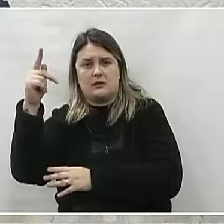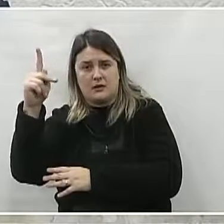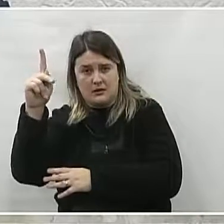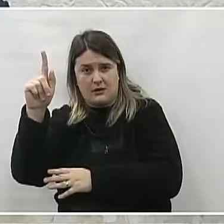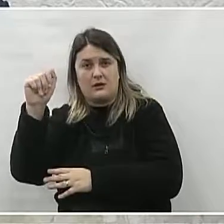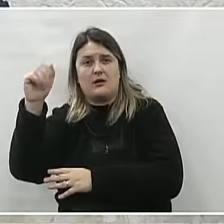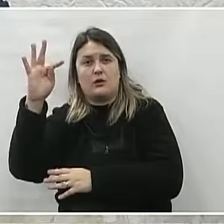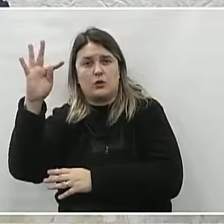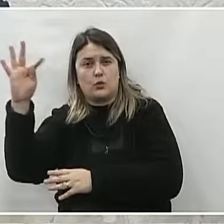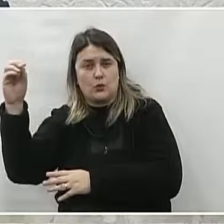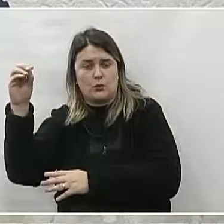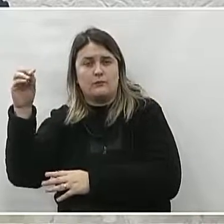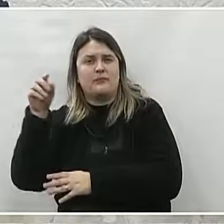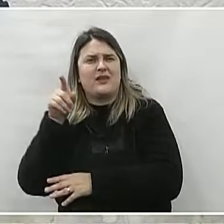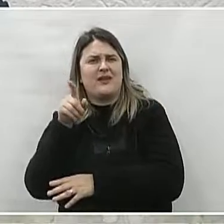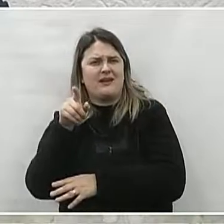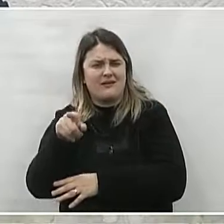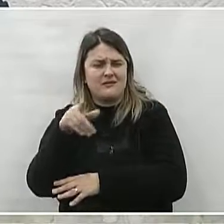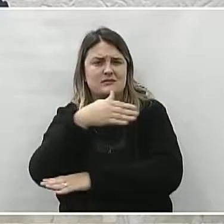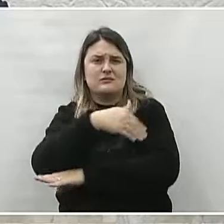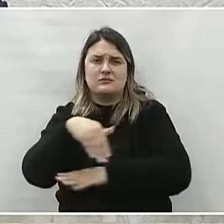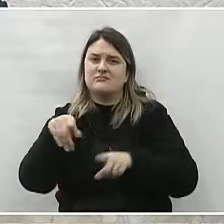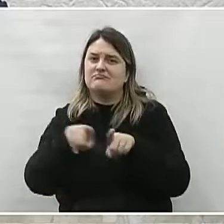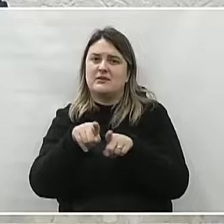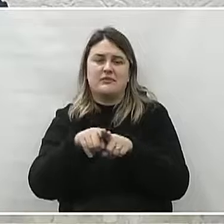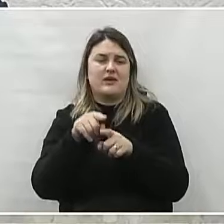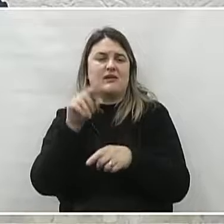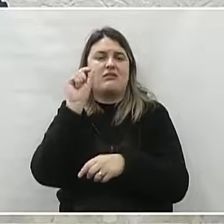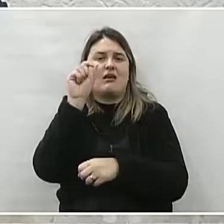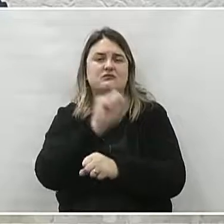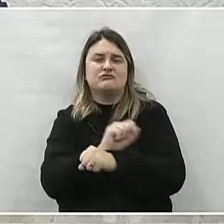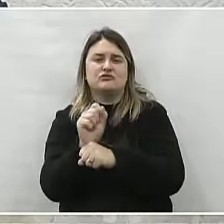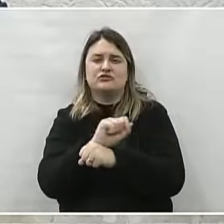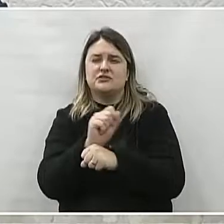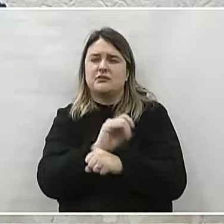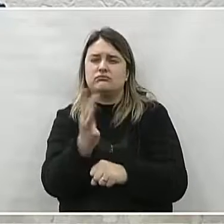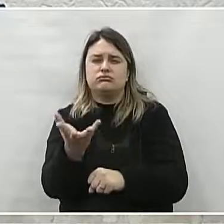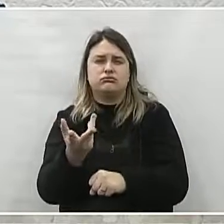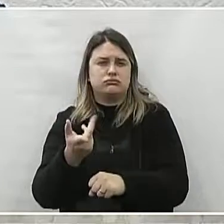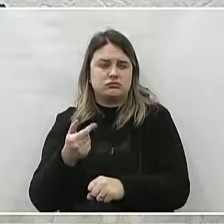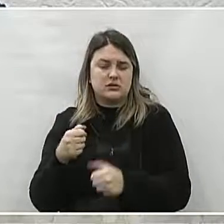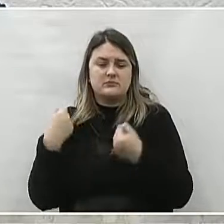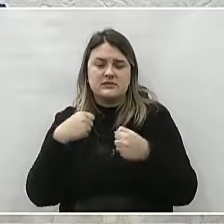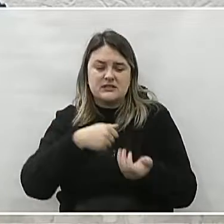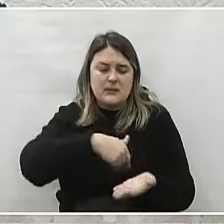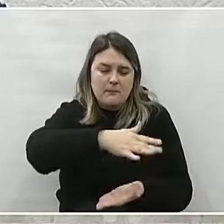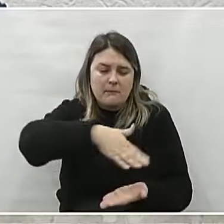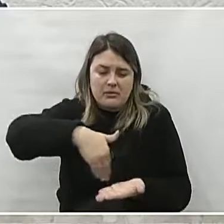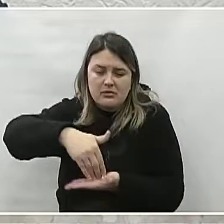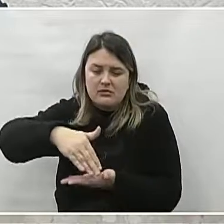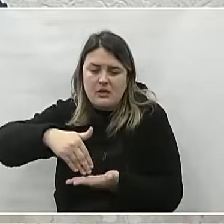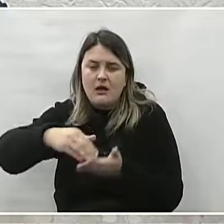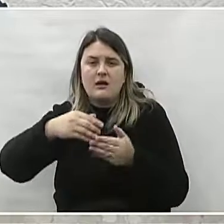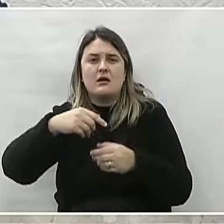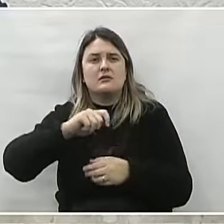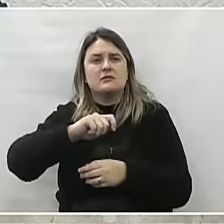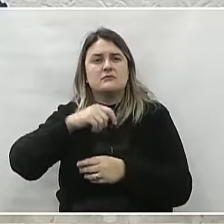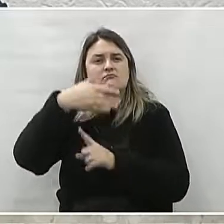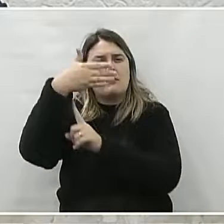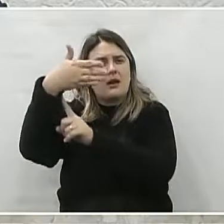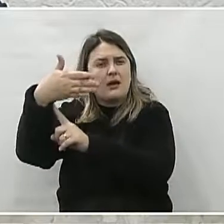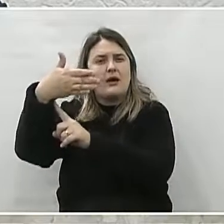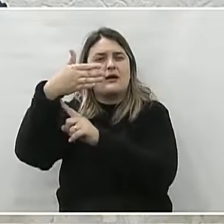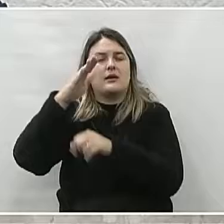carros usam a via em alta velocidade, colocando em perigo os moradores. A pintura das faixas e a sinalização vão